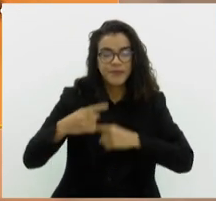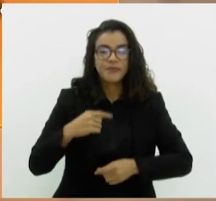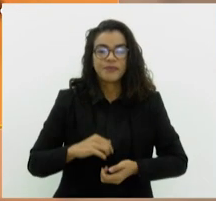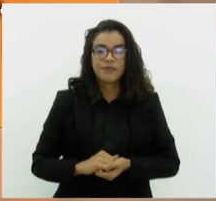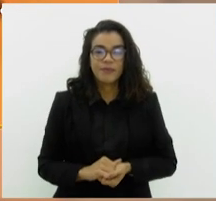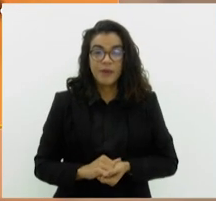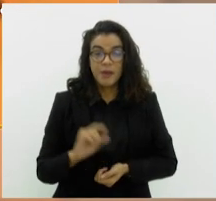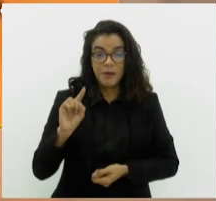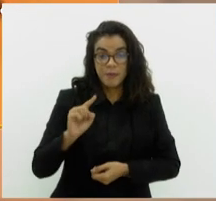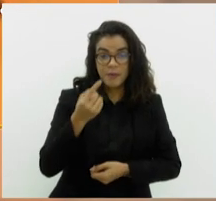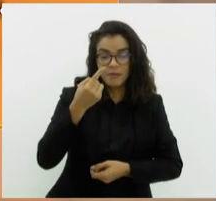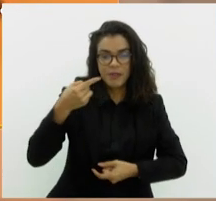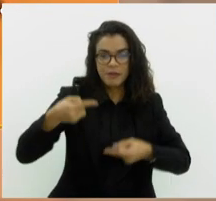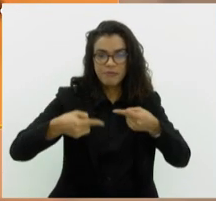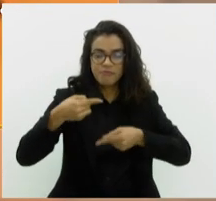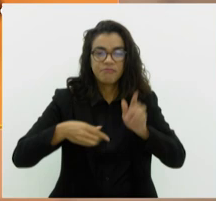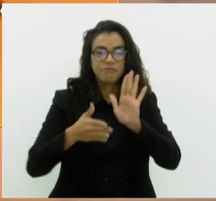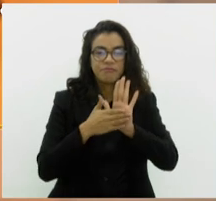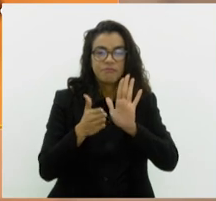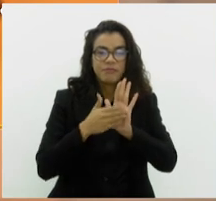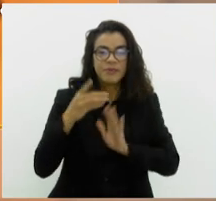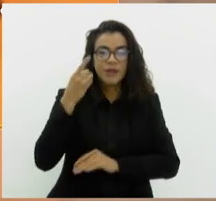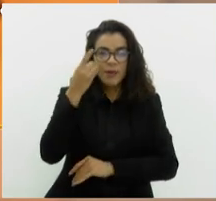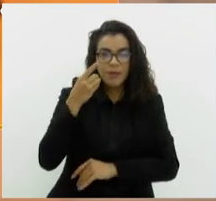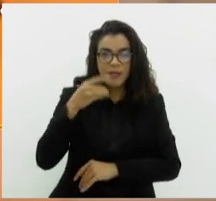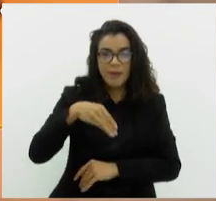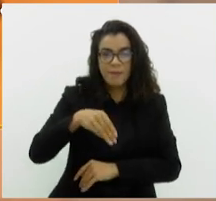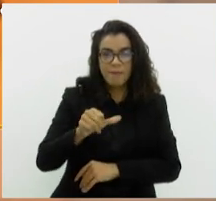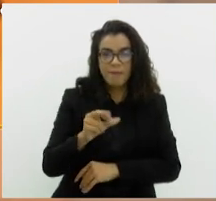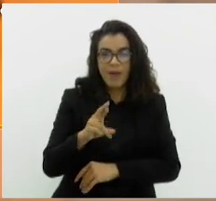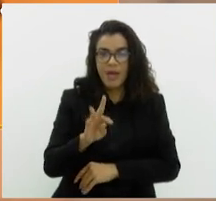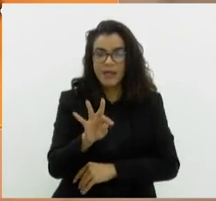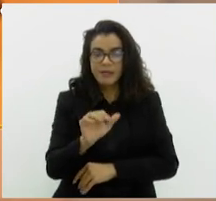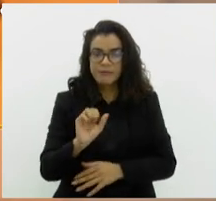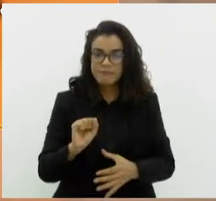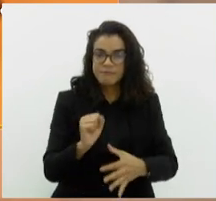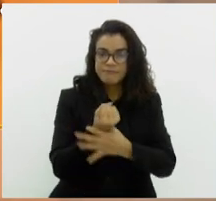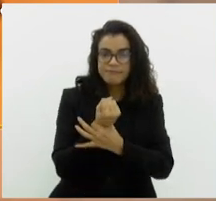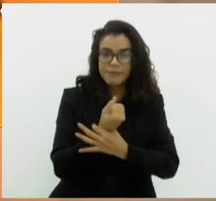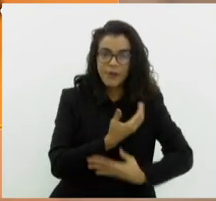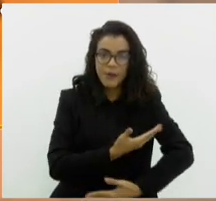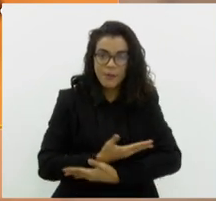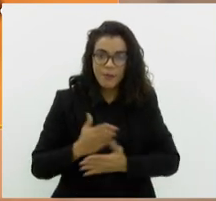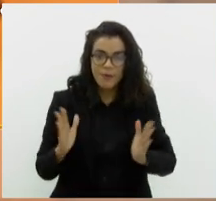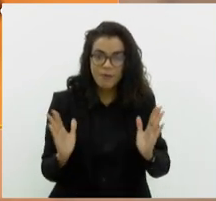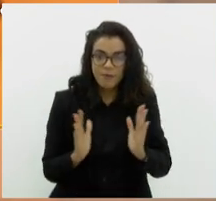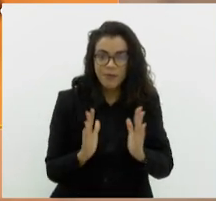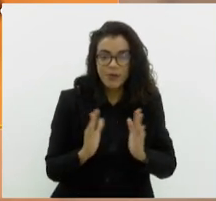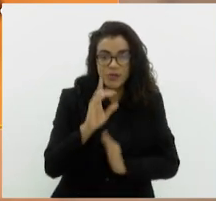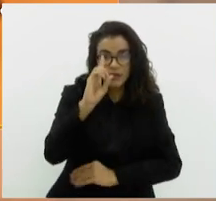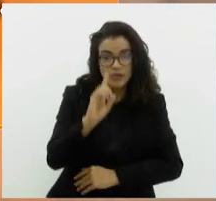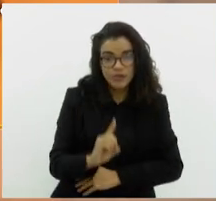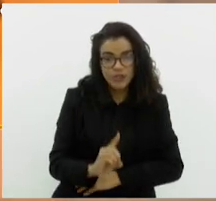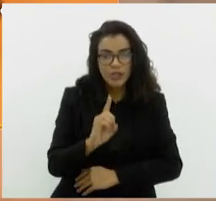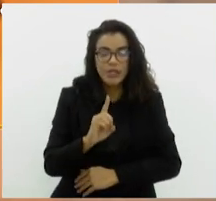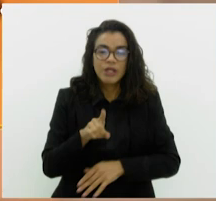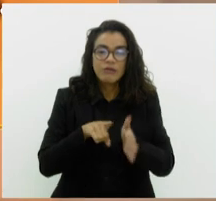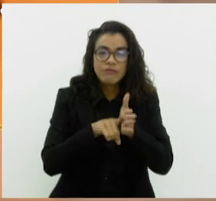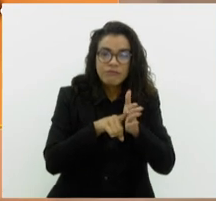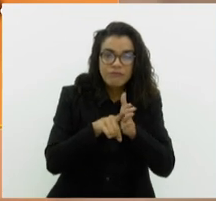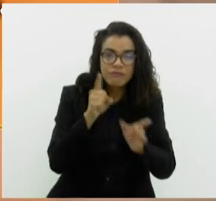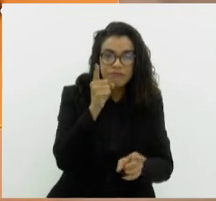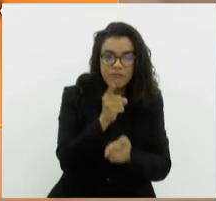Em primeira discussão, proposta da deputada Marta Rocha, que assegura aos recém-nascidos o direito ao teste para